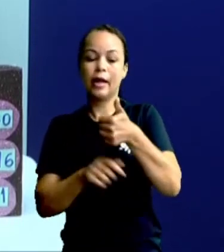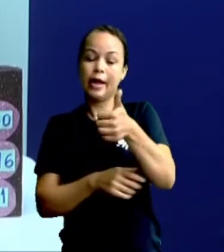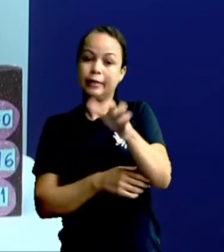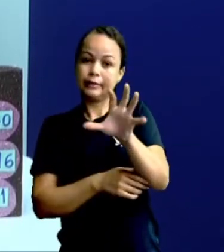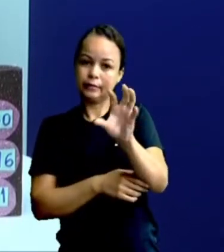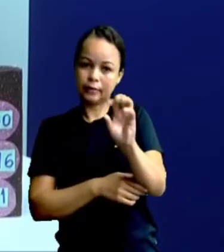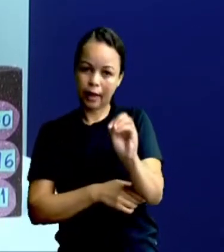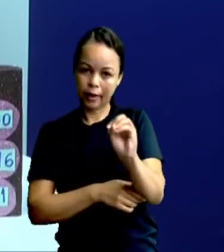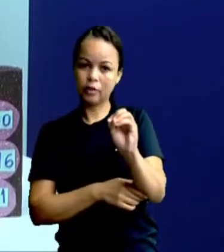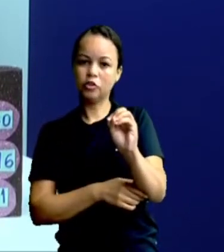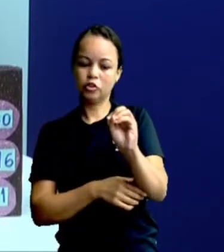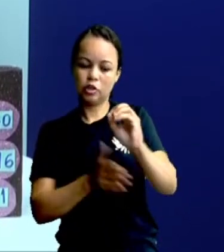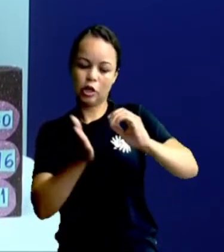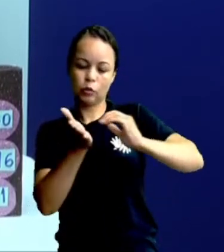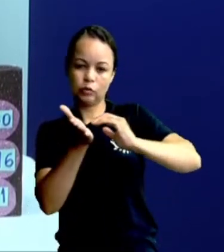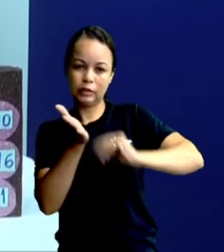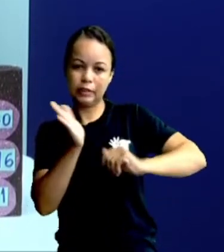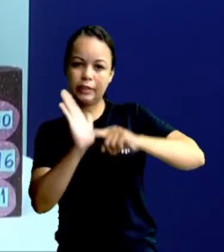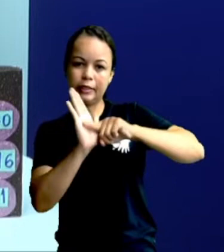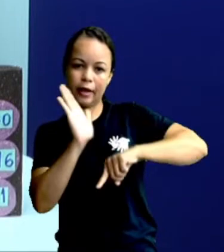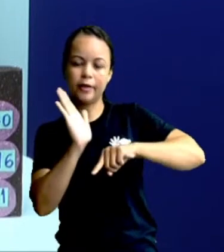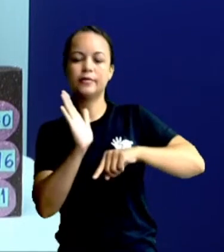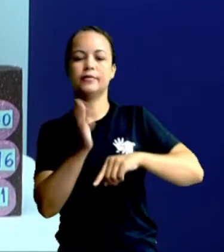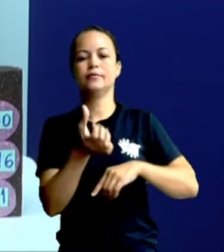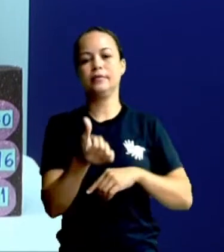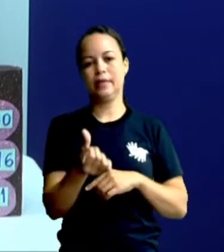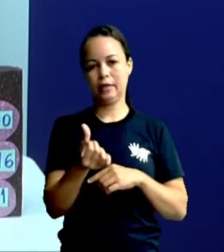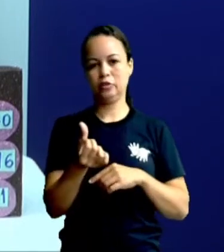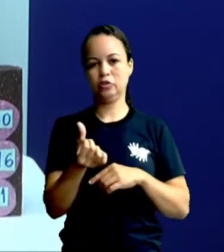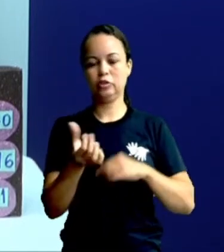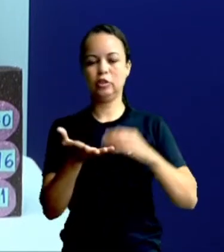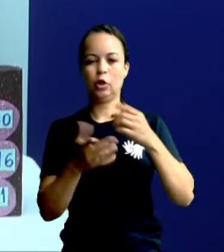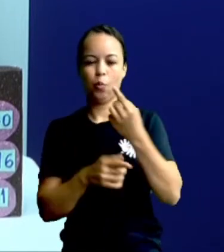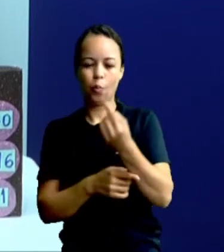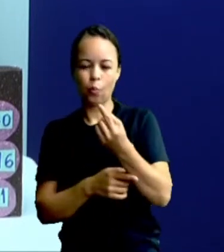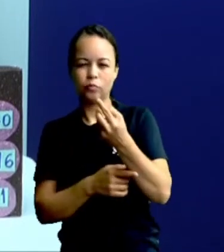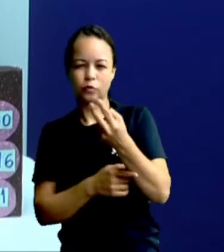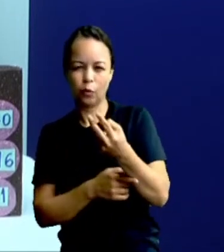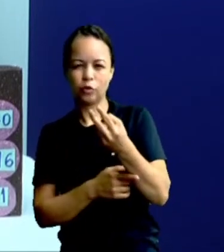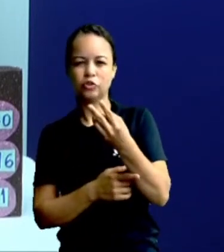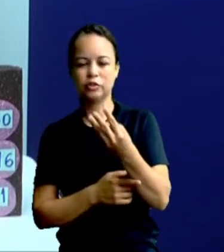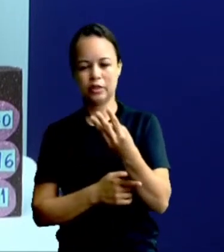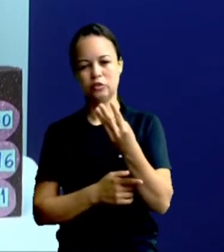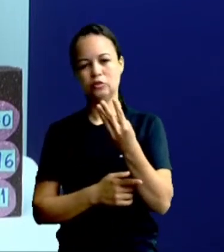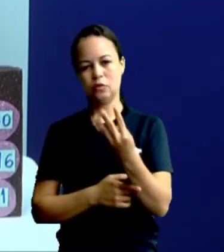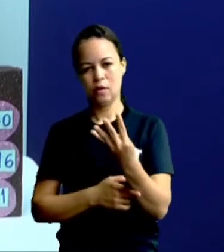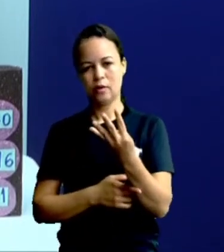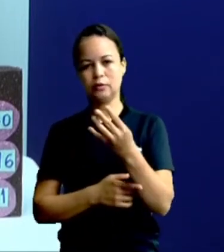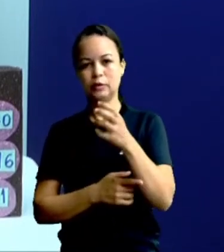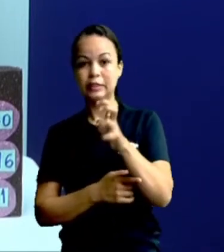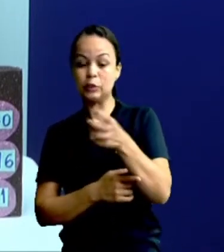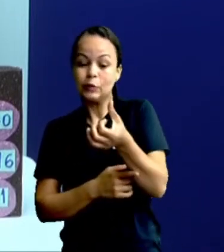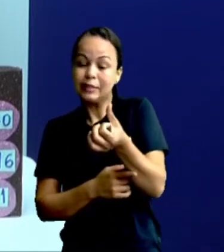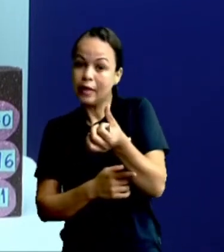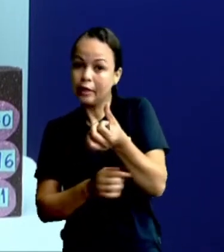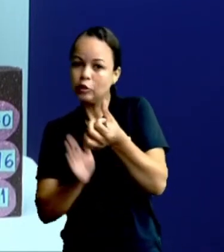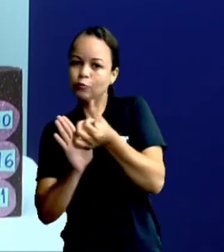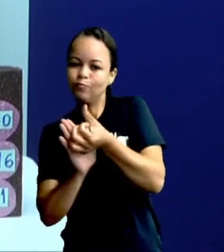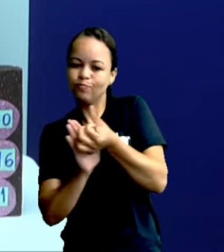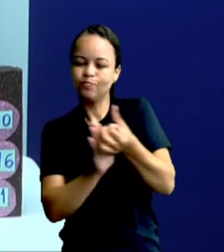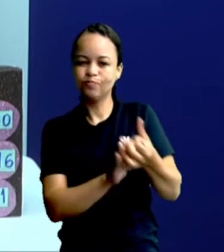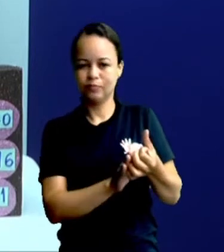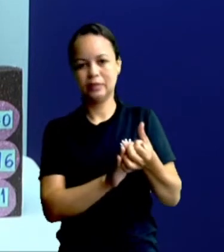vou tirar 6. Tiro 1, 2, 3, 4, 5, 6.